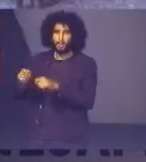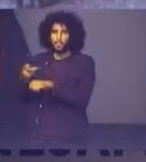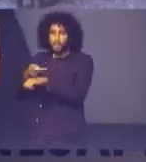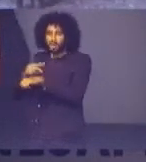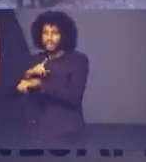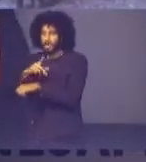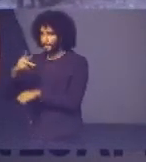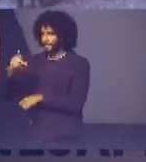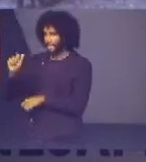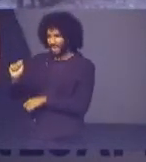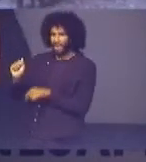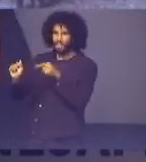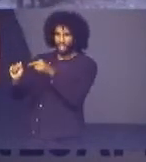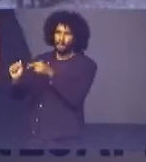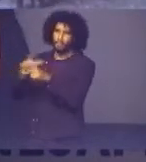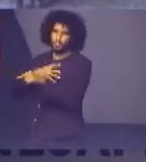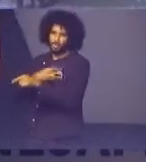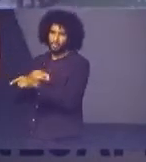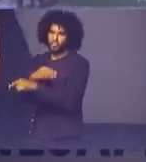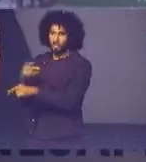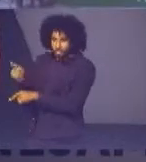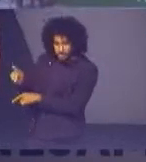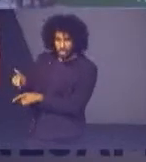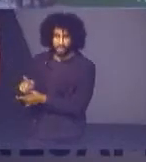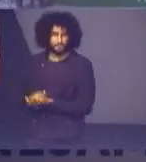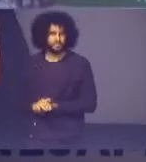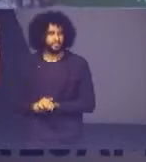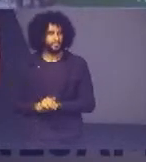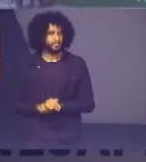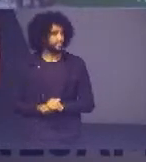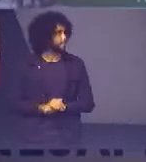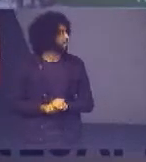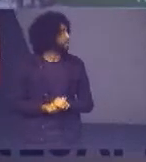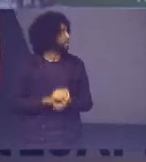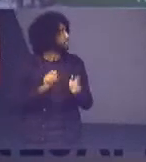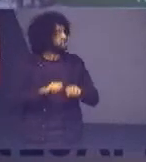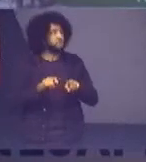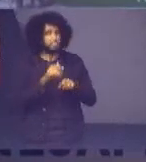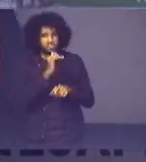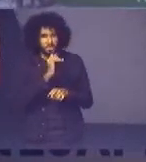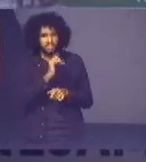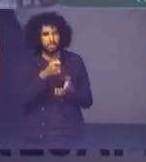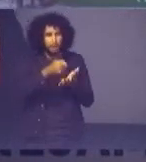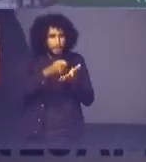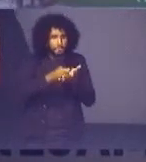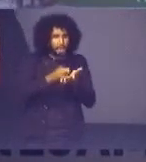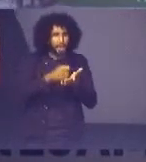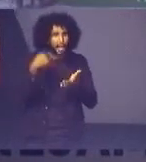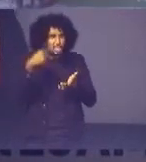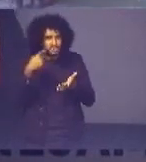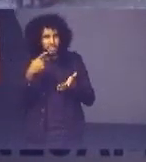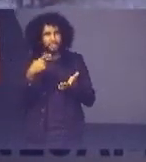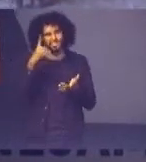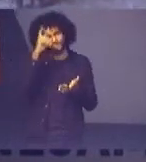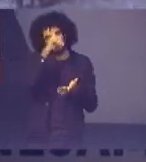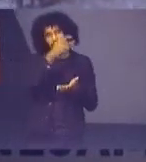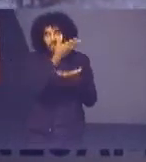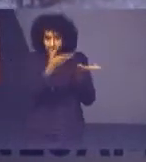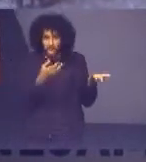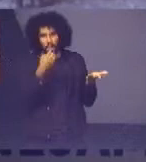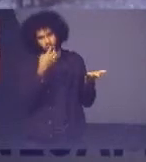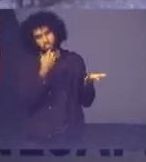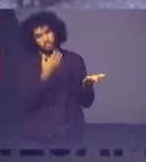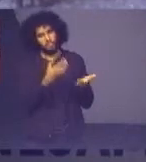filho de 5 anos. É uma forma dele estar ajudando, né? Quem não pode, está pagando, advogado, né? Então é uma coisa legal que estão fazendo aí para o pessoal da